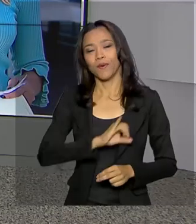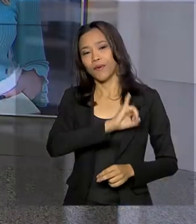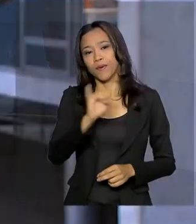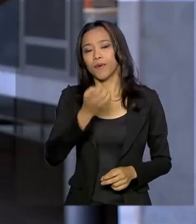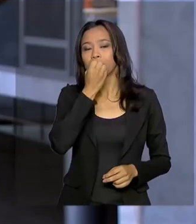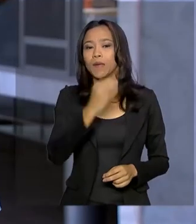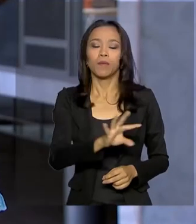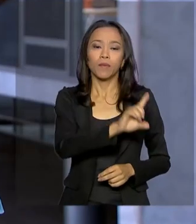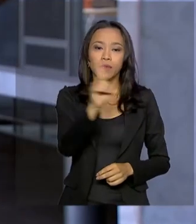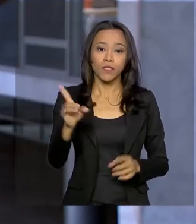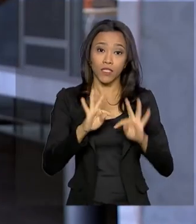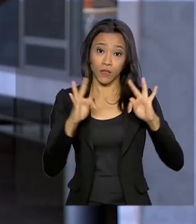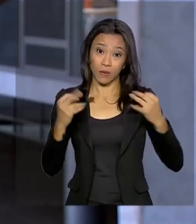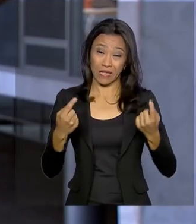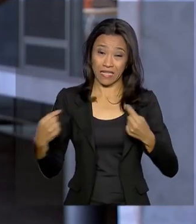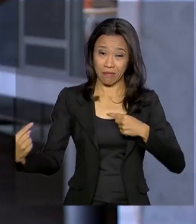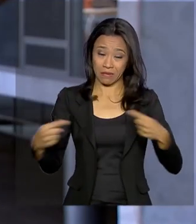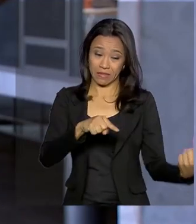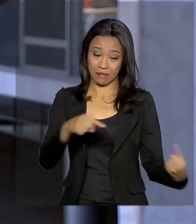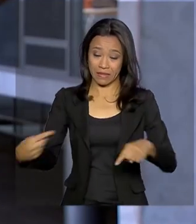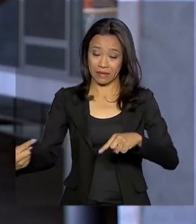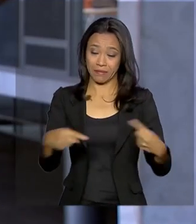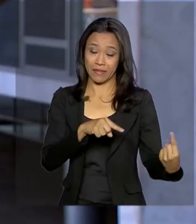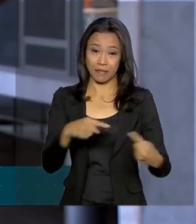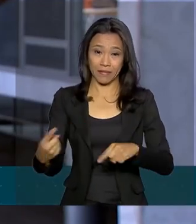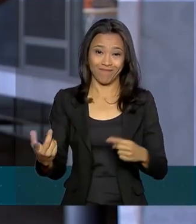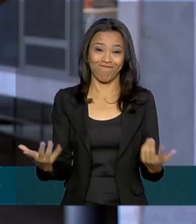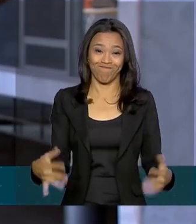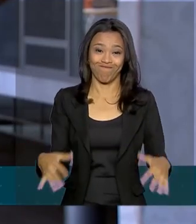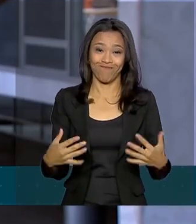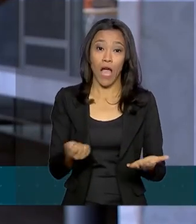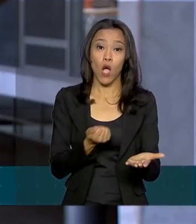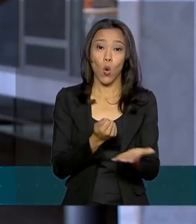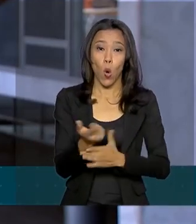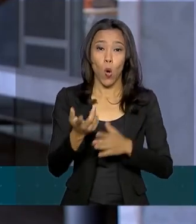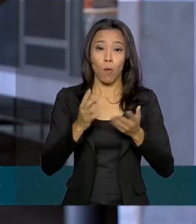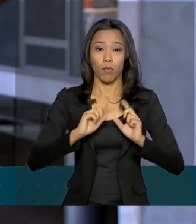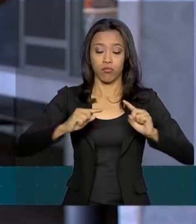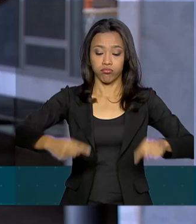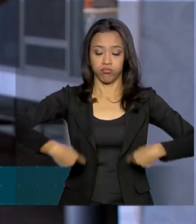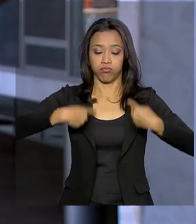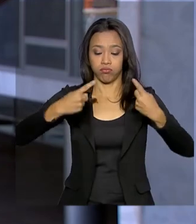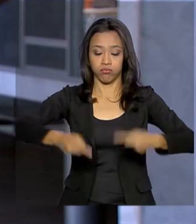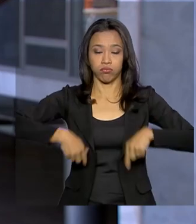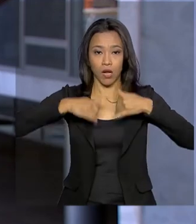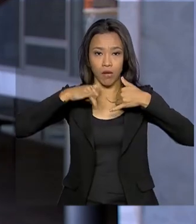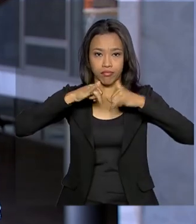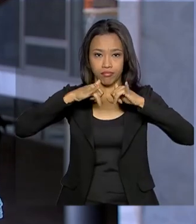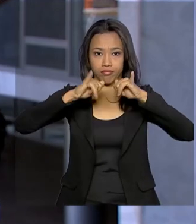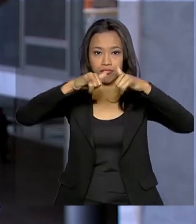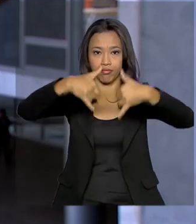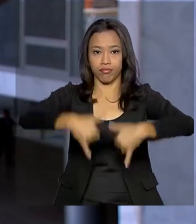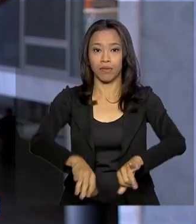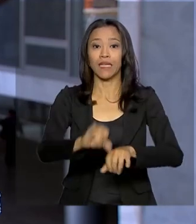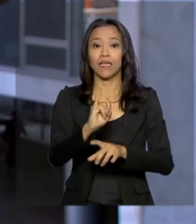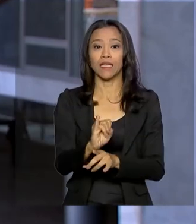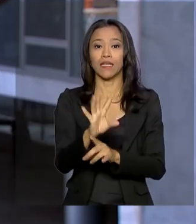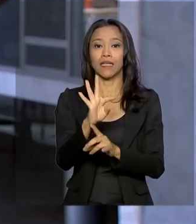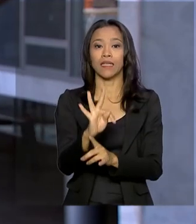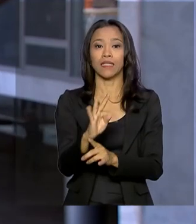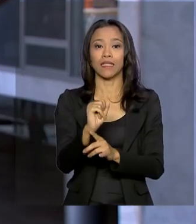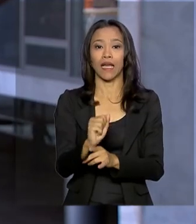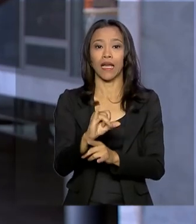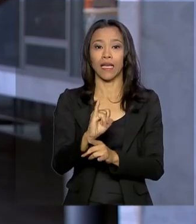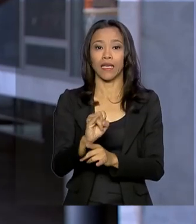você e a todos. Olha, essa polêmica em torno da compra da energia da hidrelétrica binacional de Itaipu, como você disse, acabou gerando uma